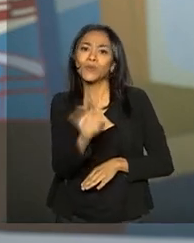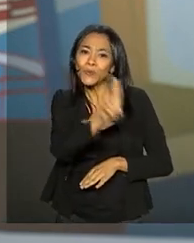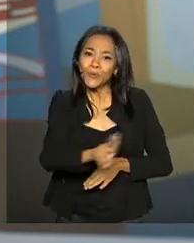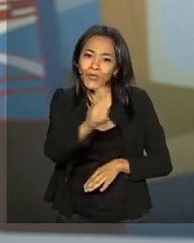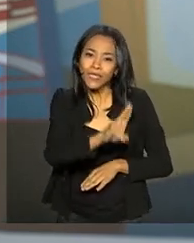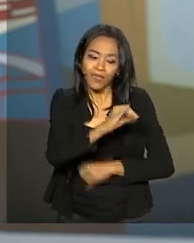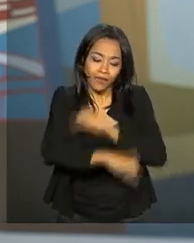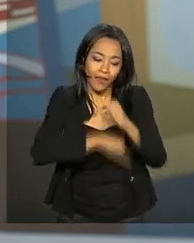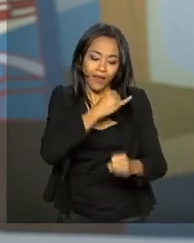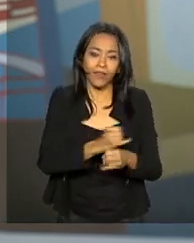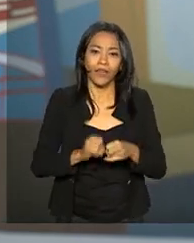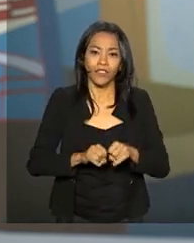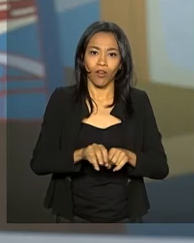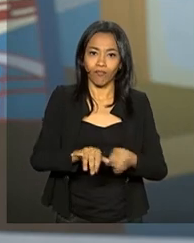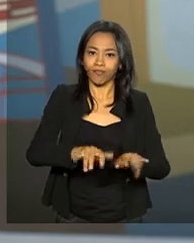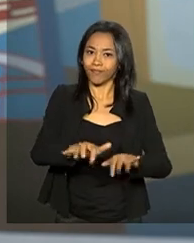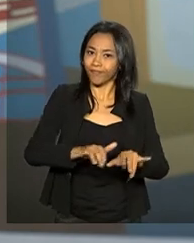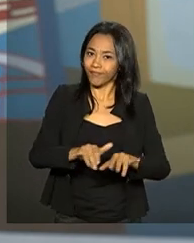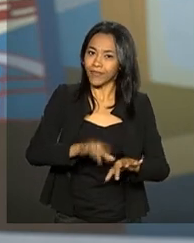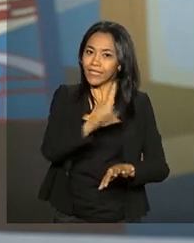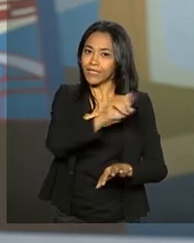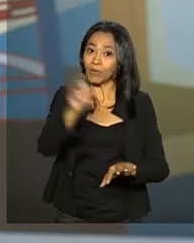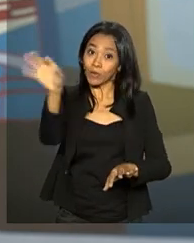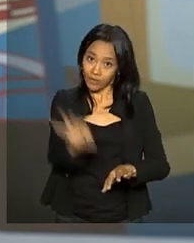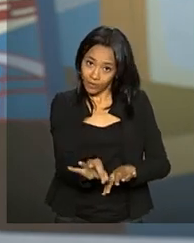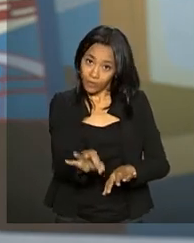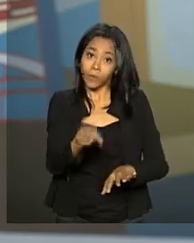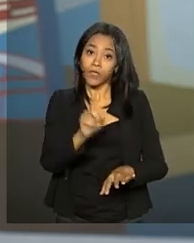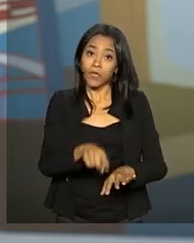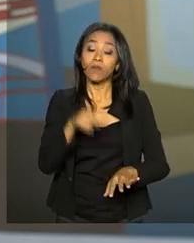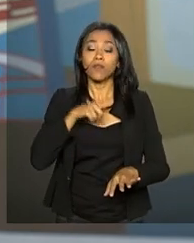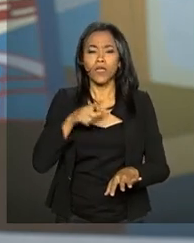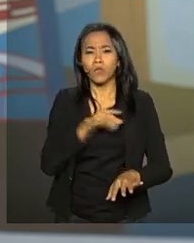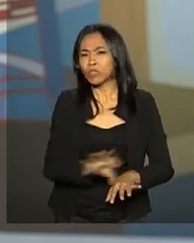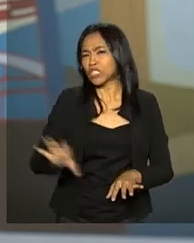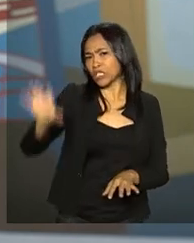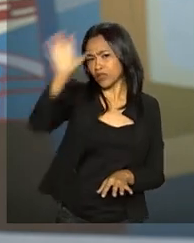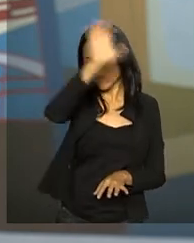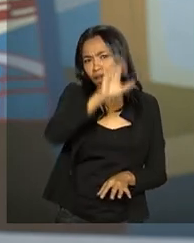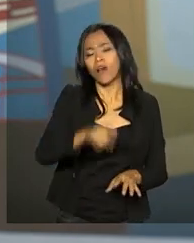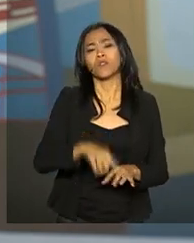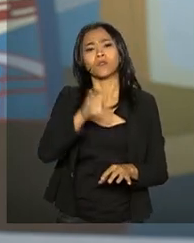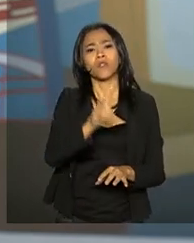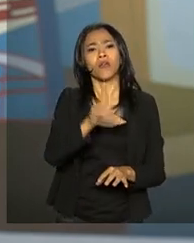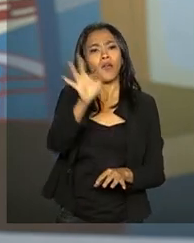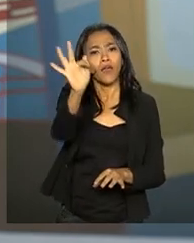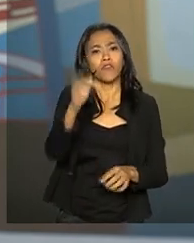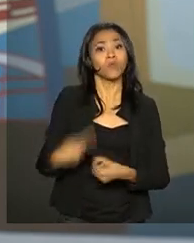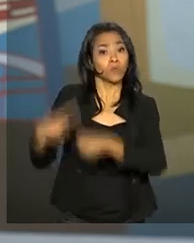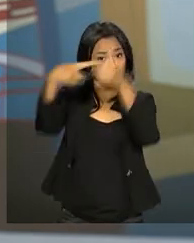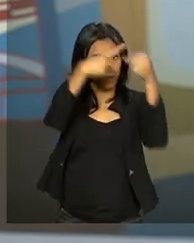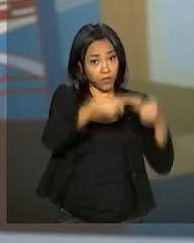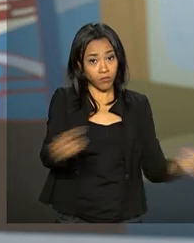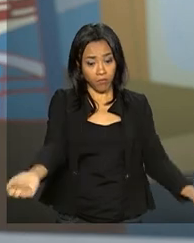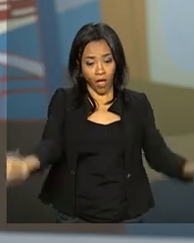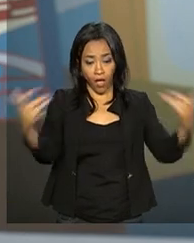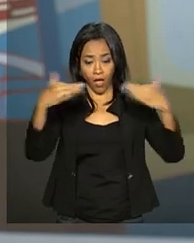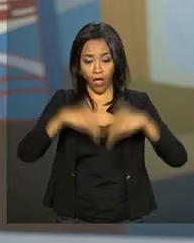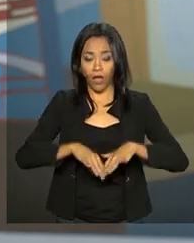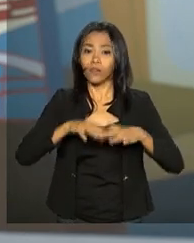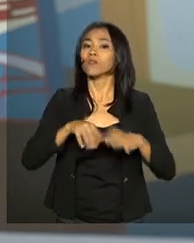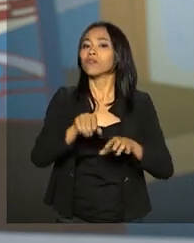ou seja, desburocratização. Ela reúne a União, Estados, Distrito Federal, municípios, além de